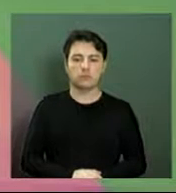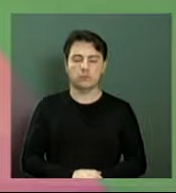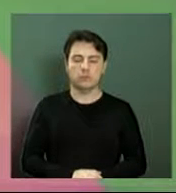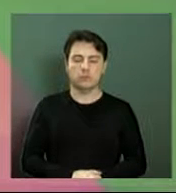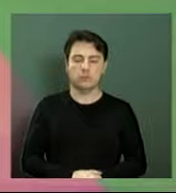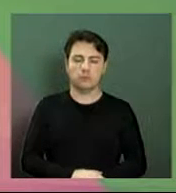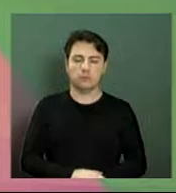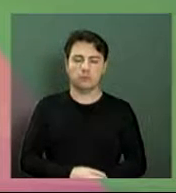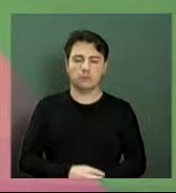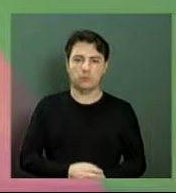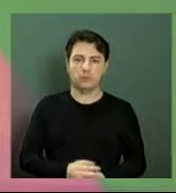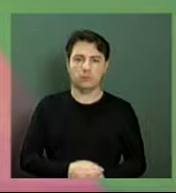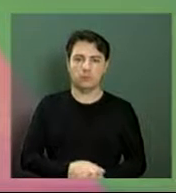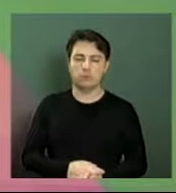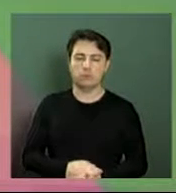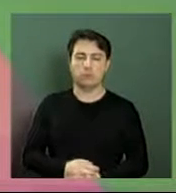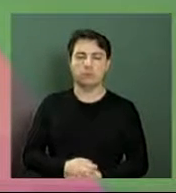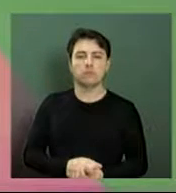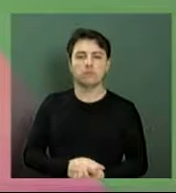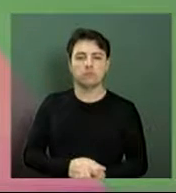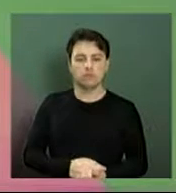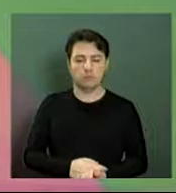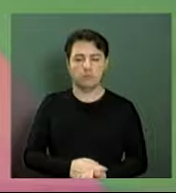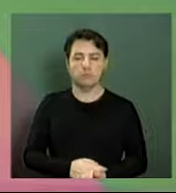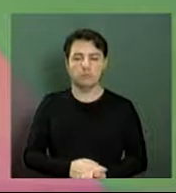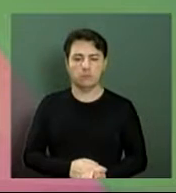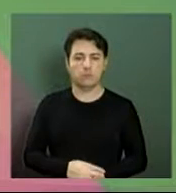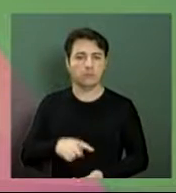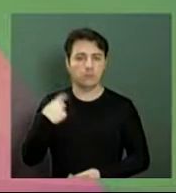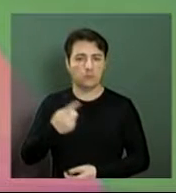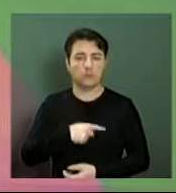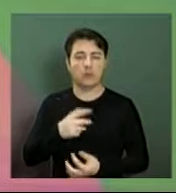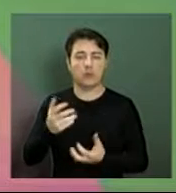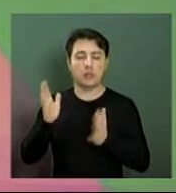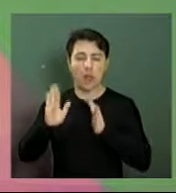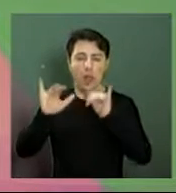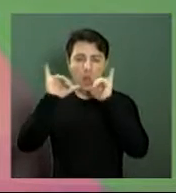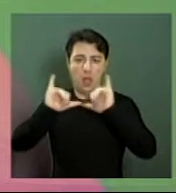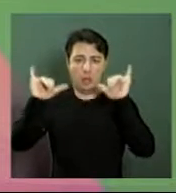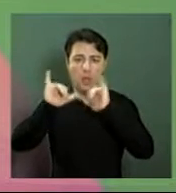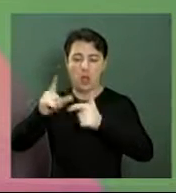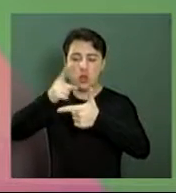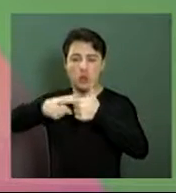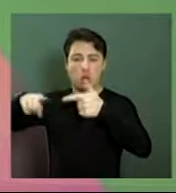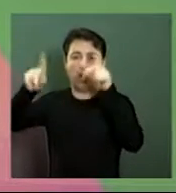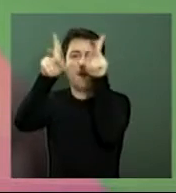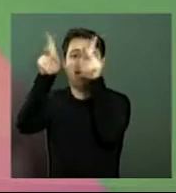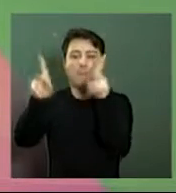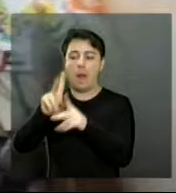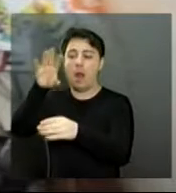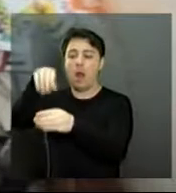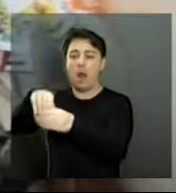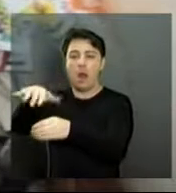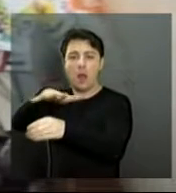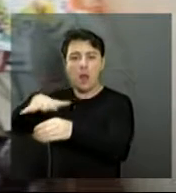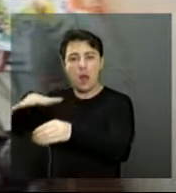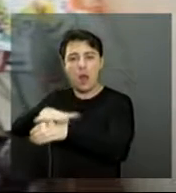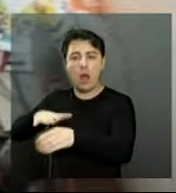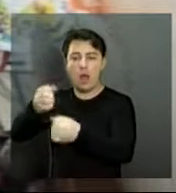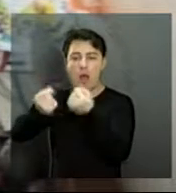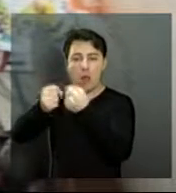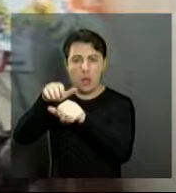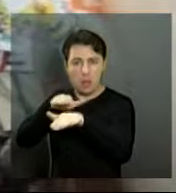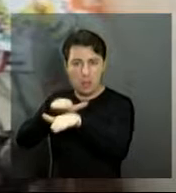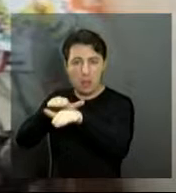a Secretaria de Comunicação de Araraquara, a campanha pela paz no trânsito para a vitória da vida. É preciso zerar a violência no trânsito.